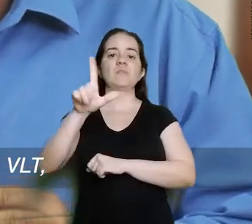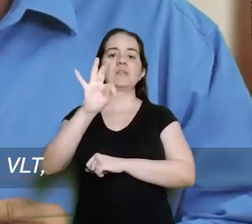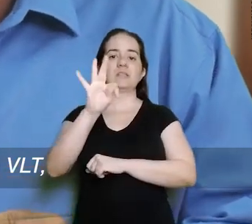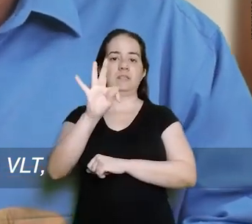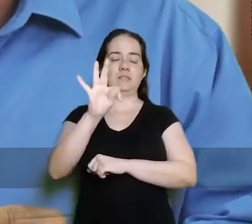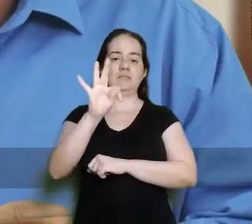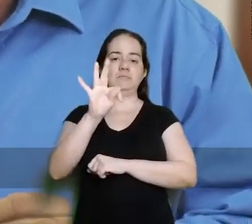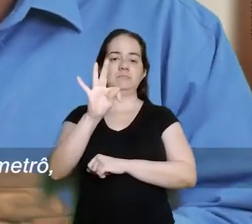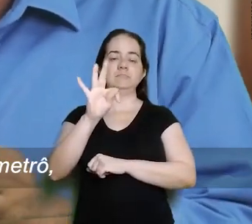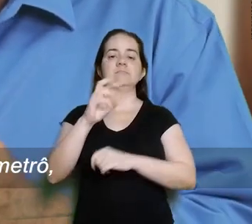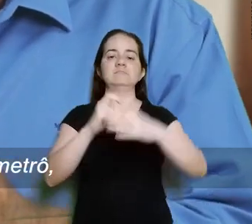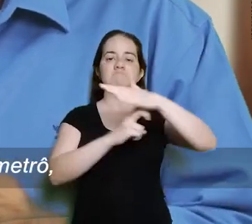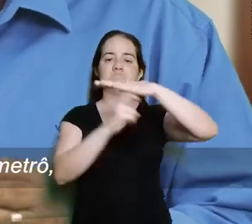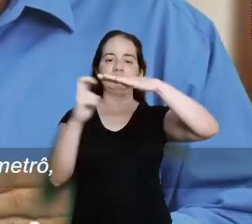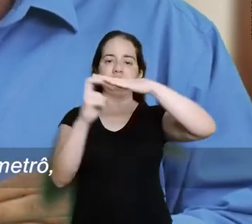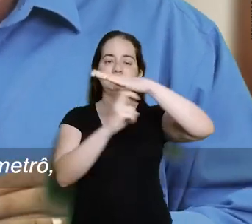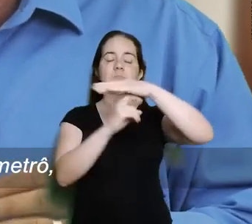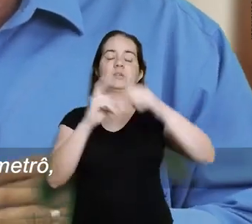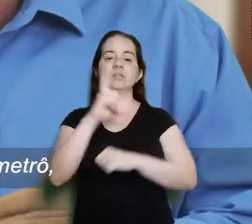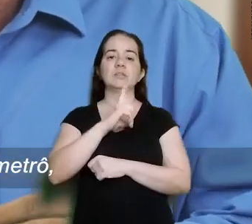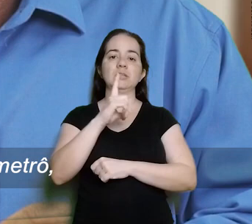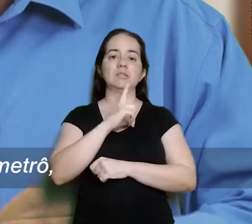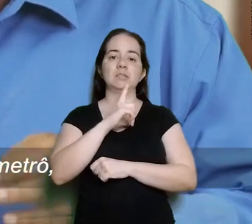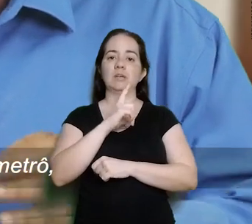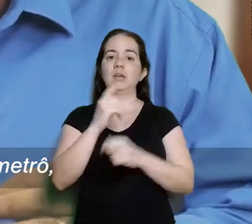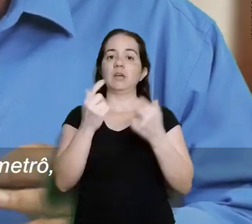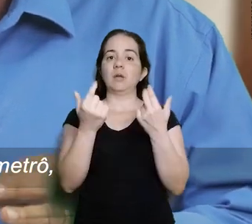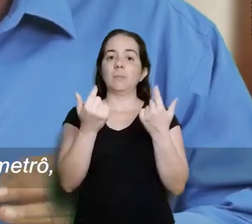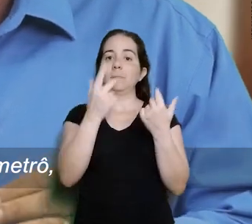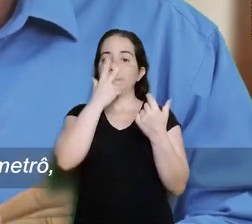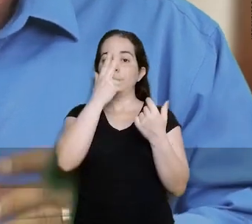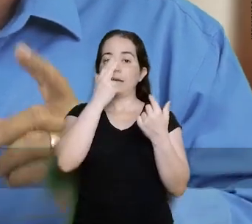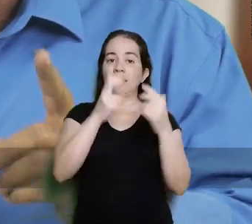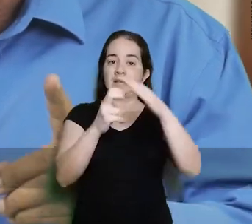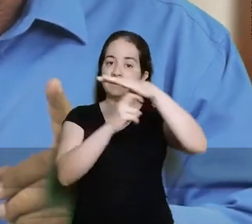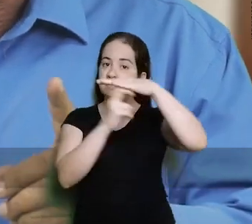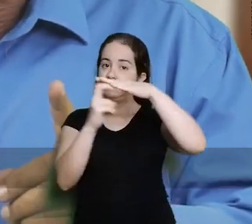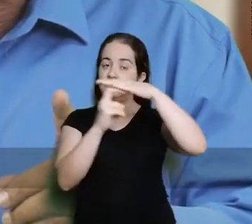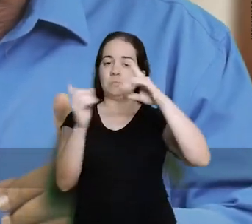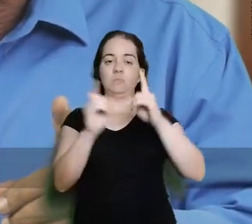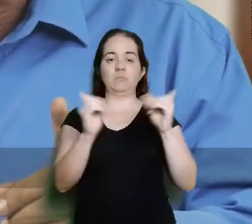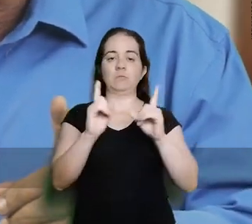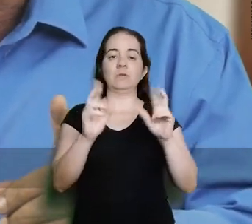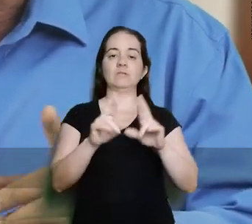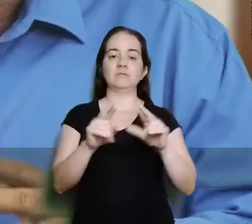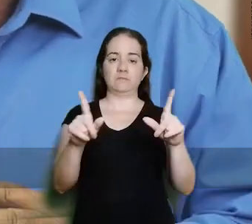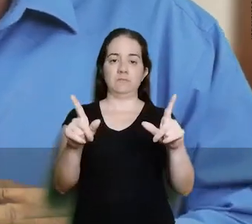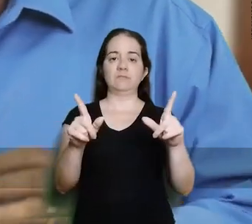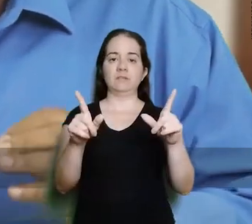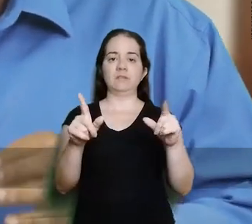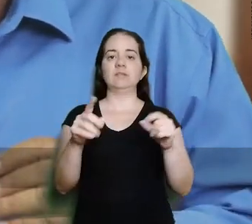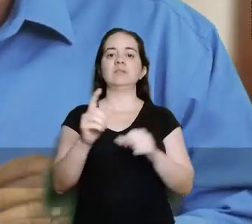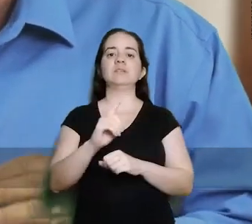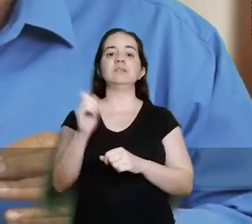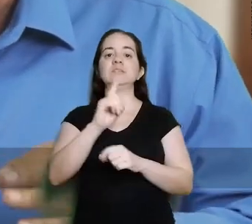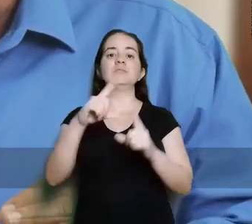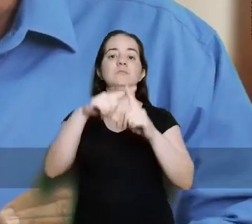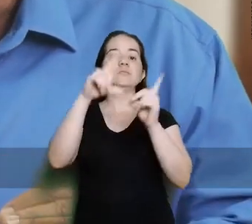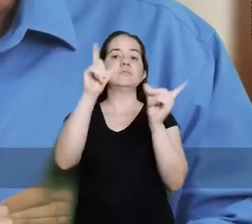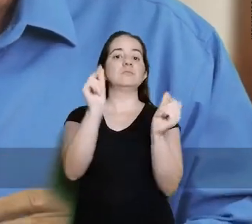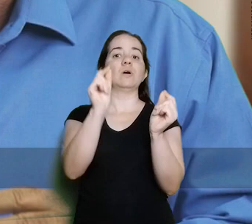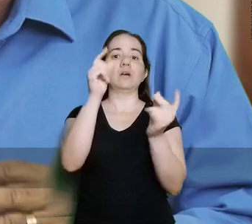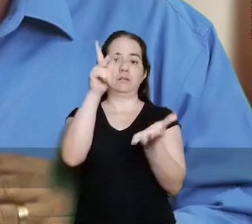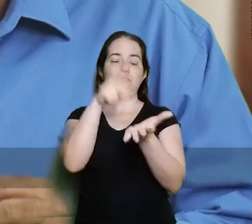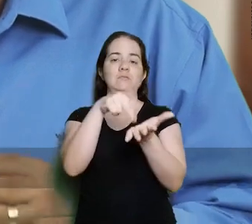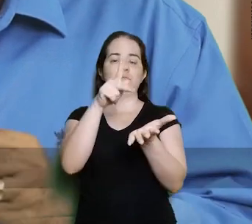do VLT, o Veículo Leve Sobre Trilhos. Não é metrô. Vocês estão entendendo? Não é terreno na